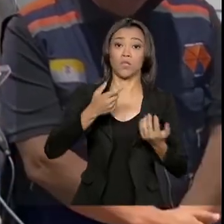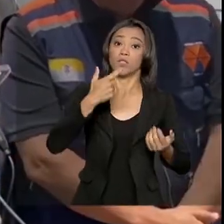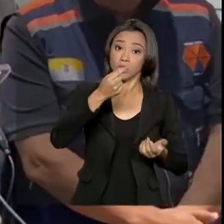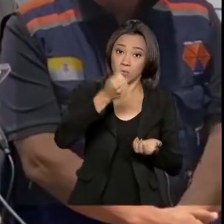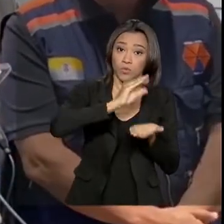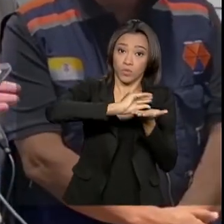nesse momento.